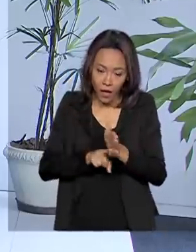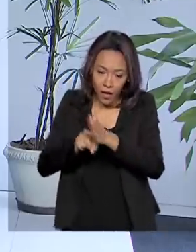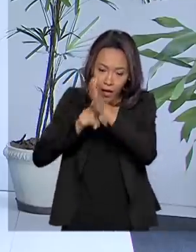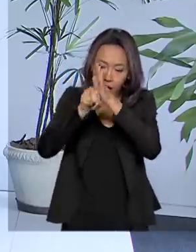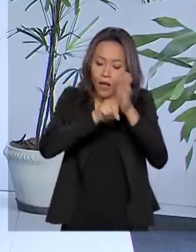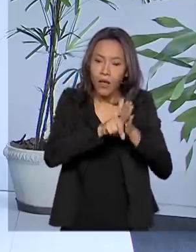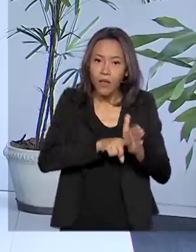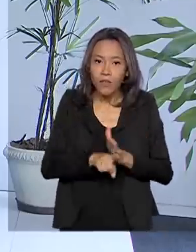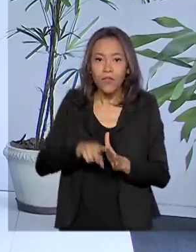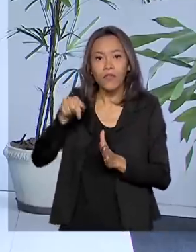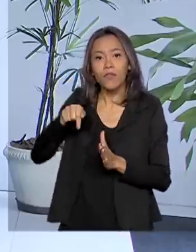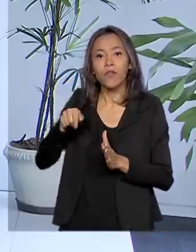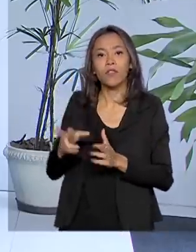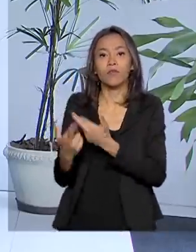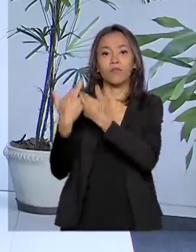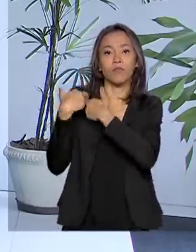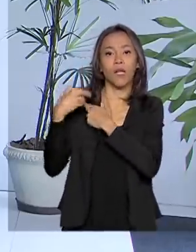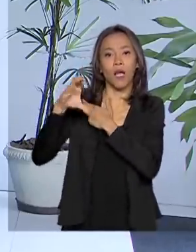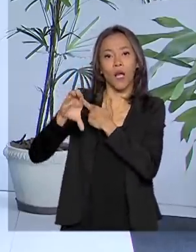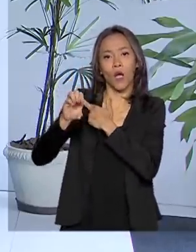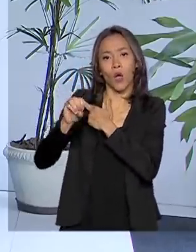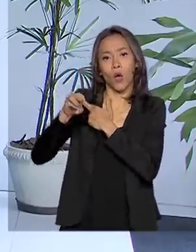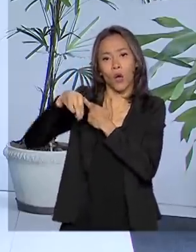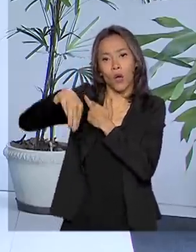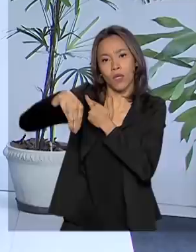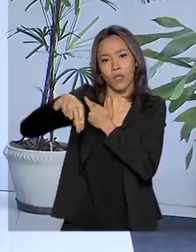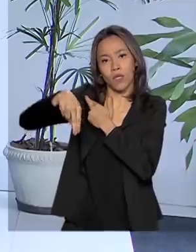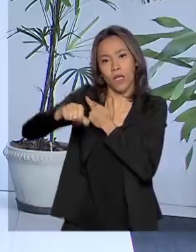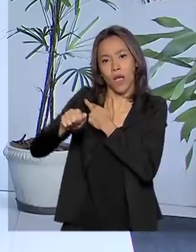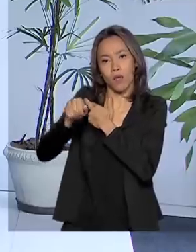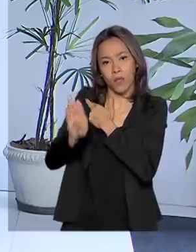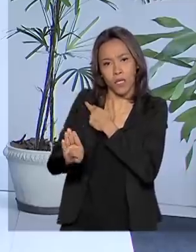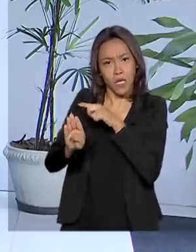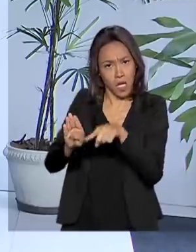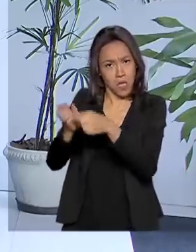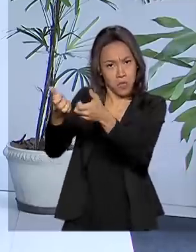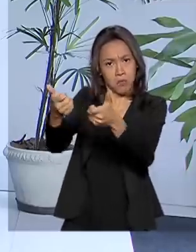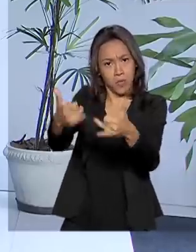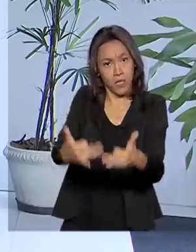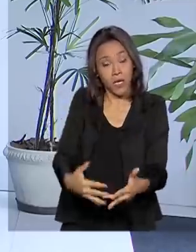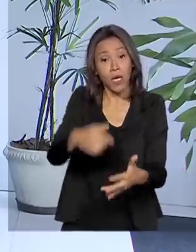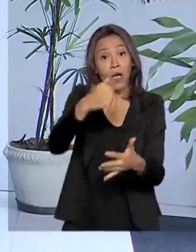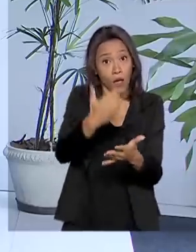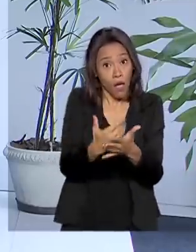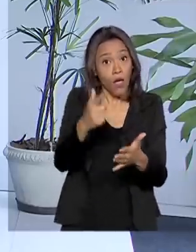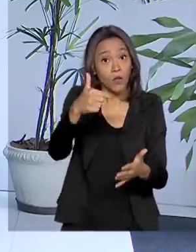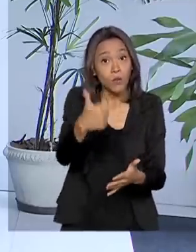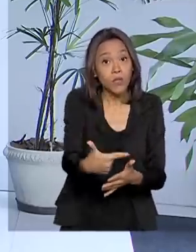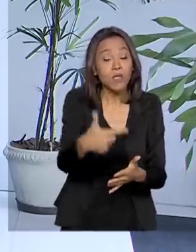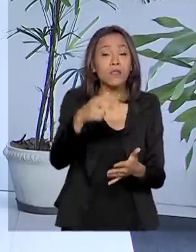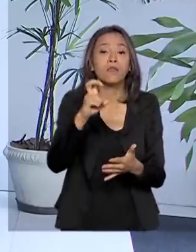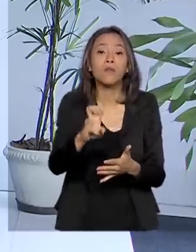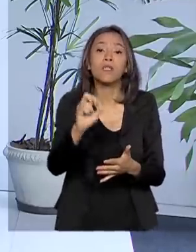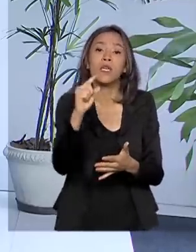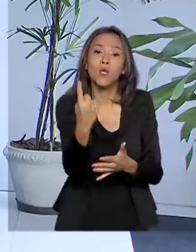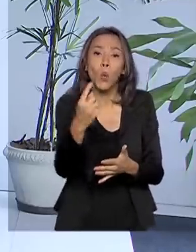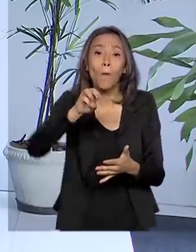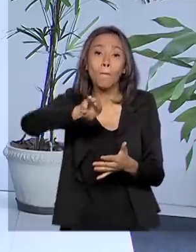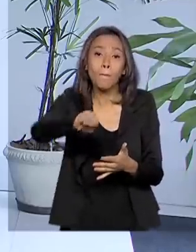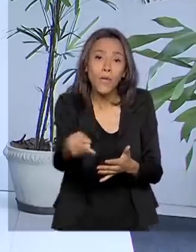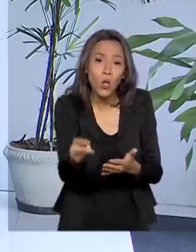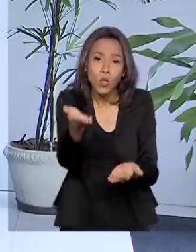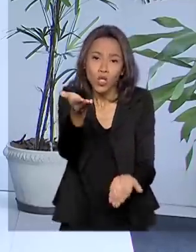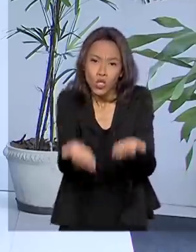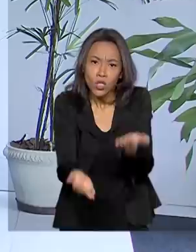Nacional de Abastecimento, a Conab. A estimativa do órgão é de uma produção de 251,1 milhões de toneladas,